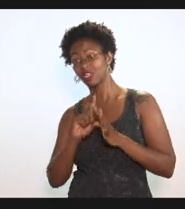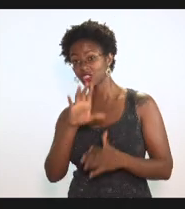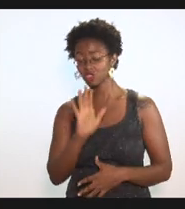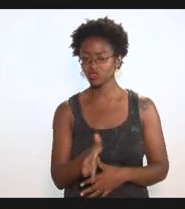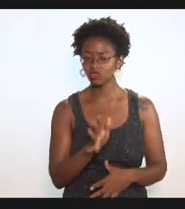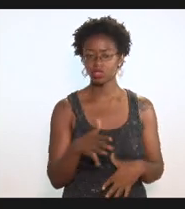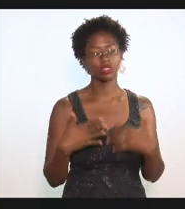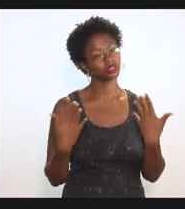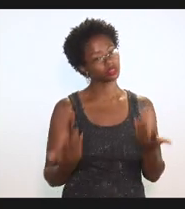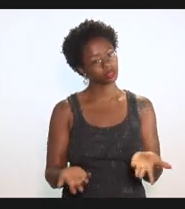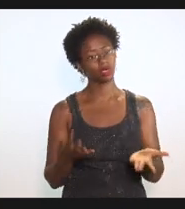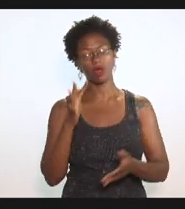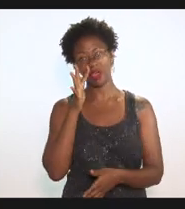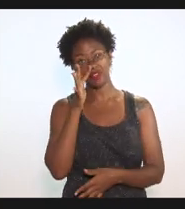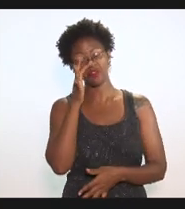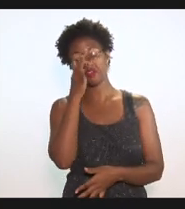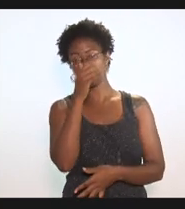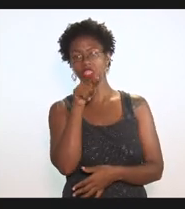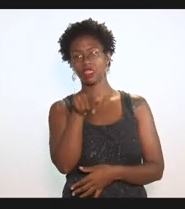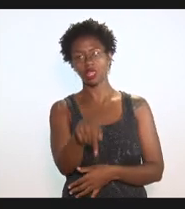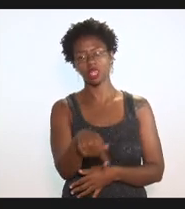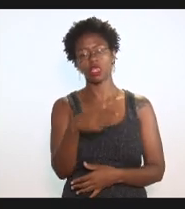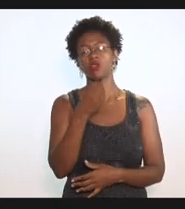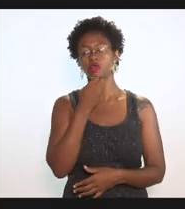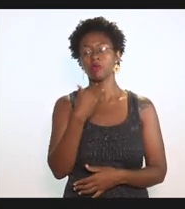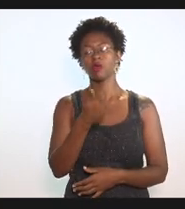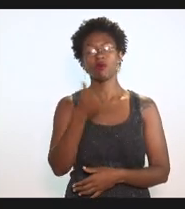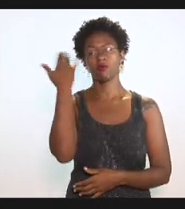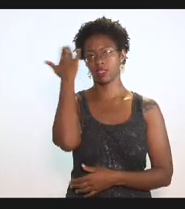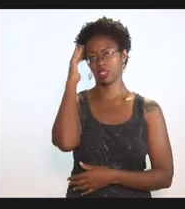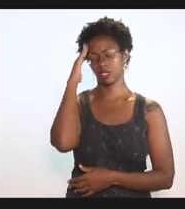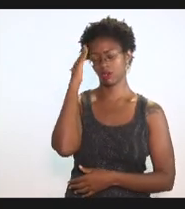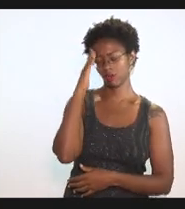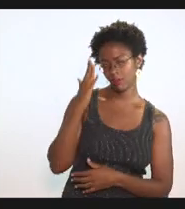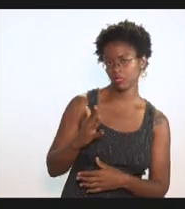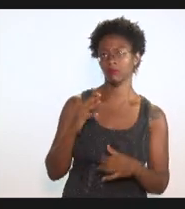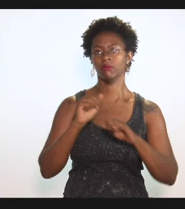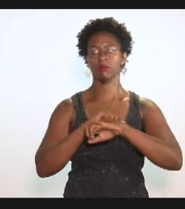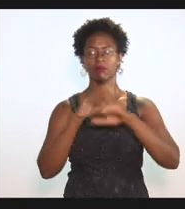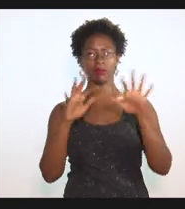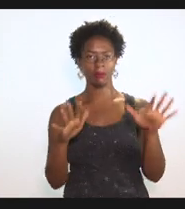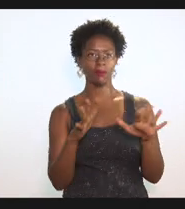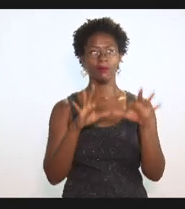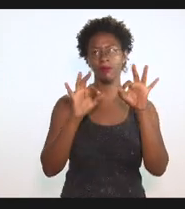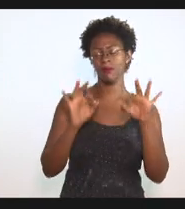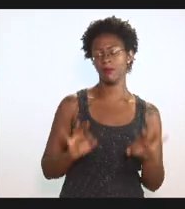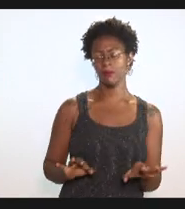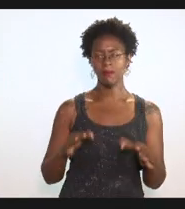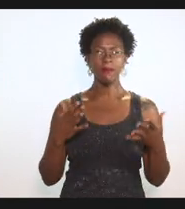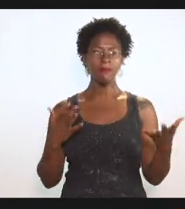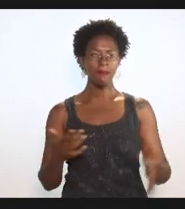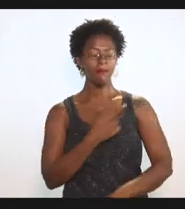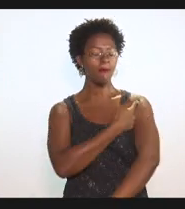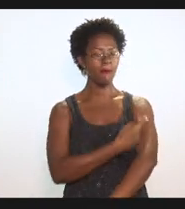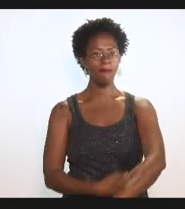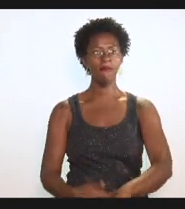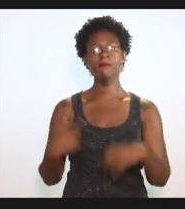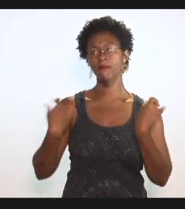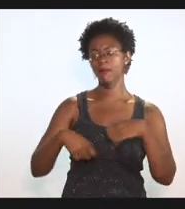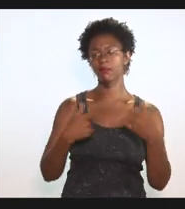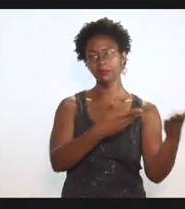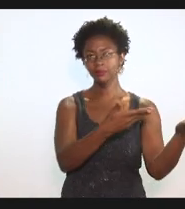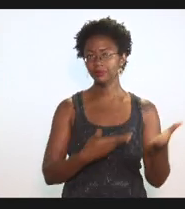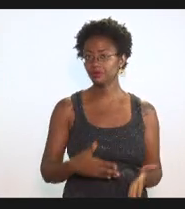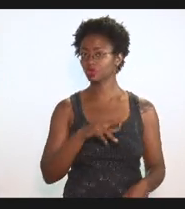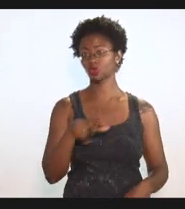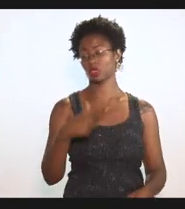por fidelidade por bom senso por razoabilidade por elegância ter formalmente convidado não a